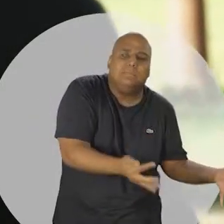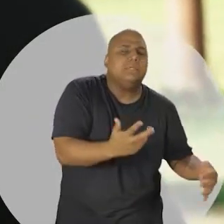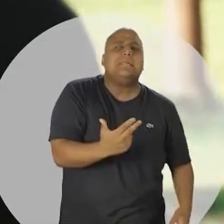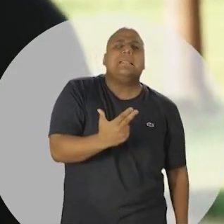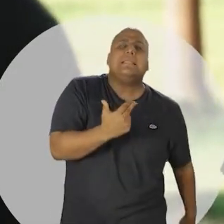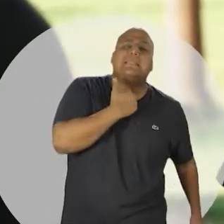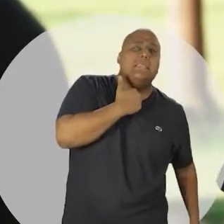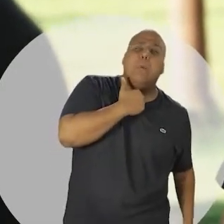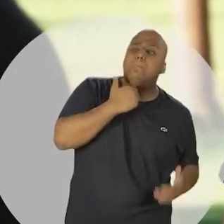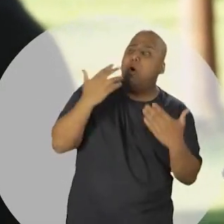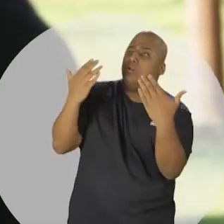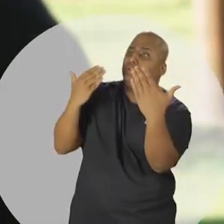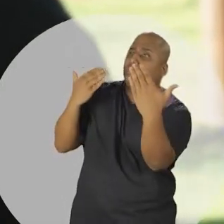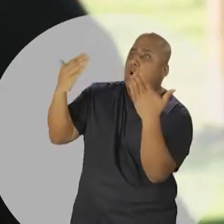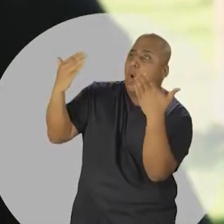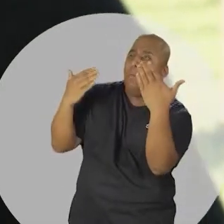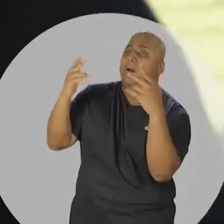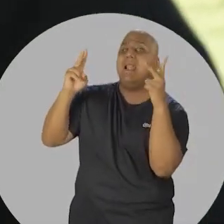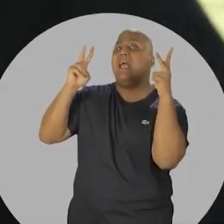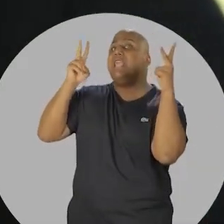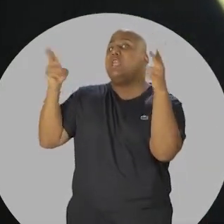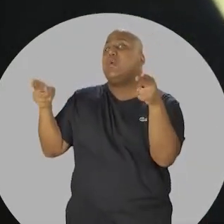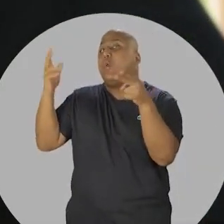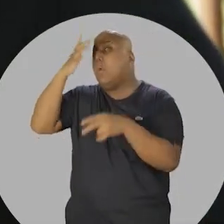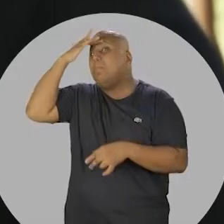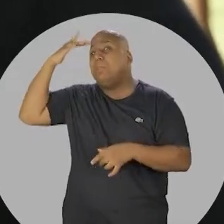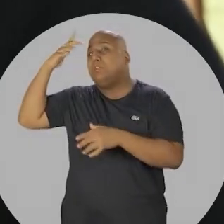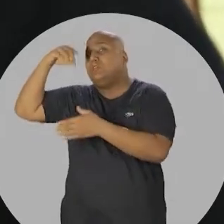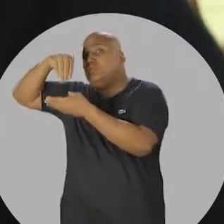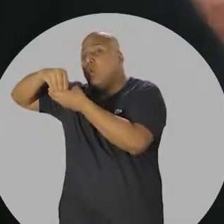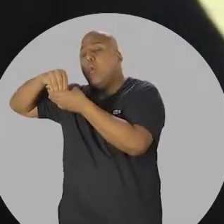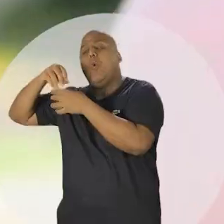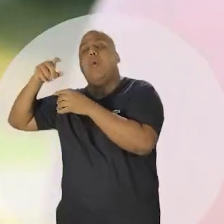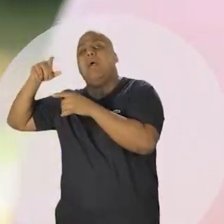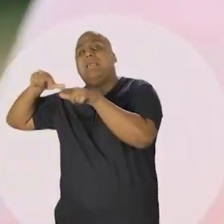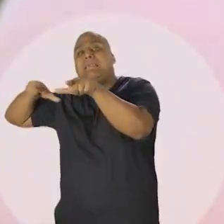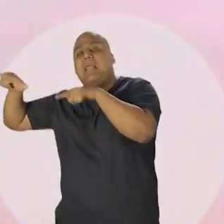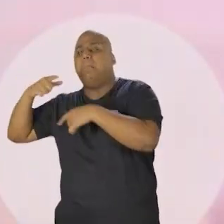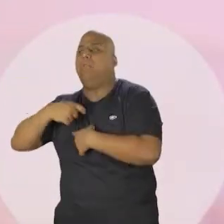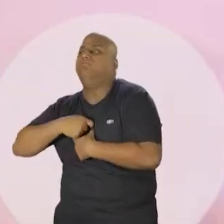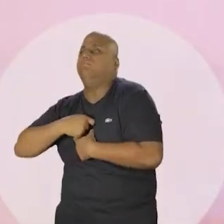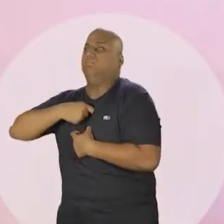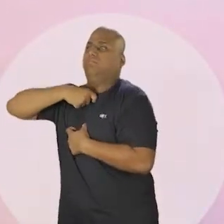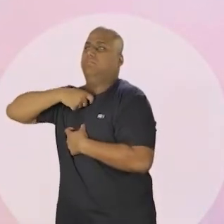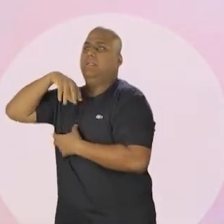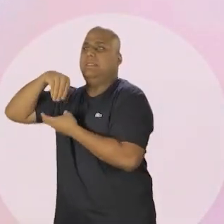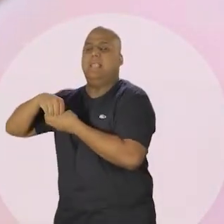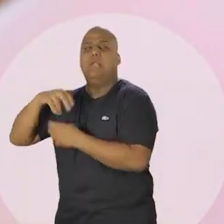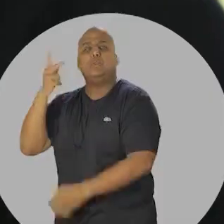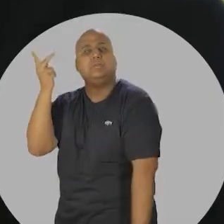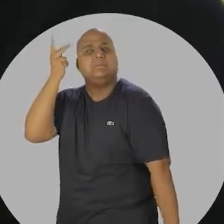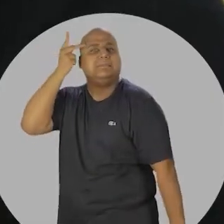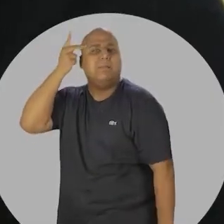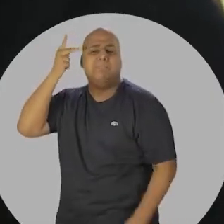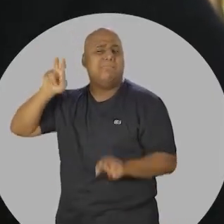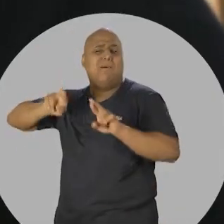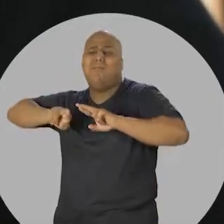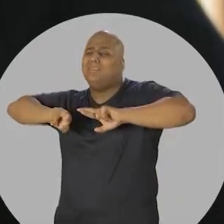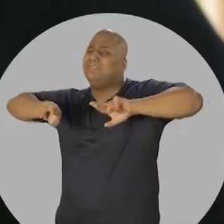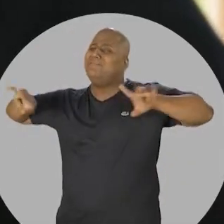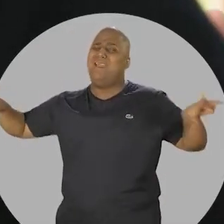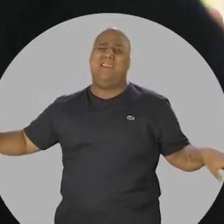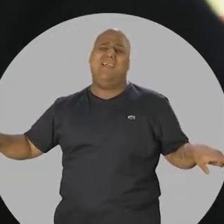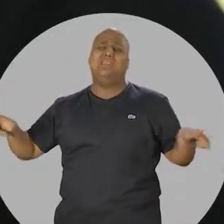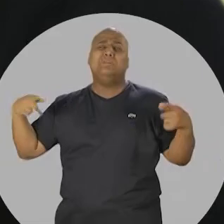de mineração de carvão de Criciúma, Santa Catarina, enfim, ou da metade sul do Rio Grande do Sul, se fosse igual ao engravatado que trabalha no ar-condicionado